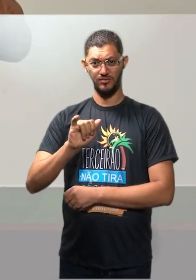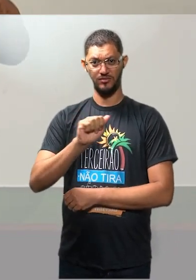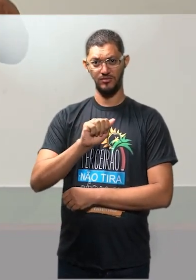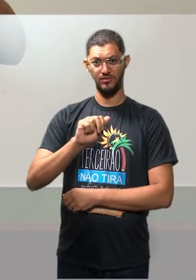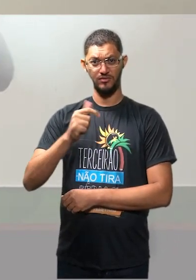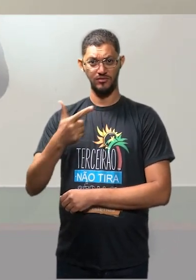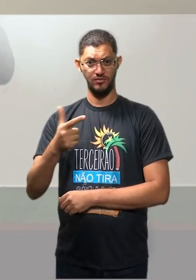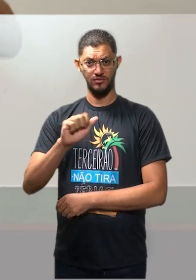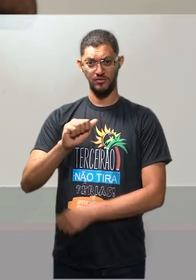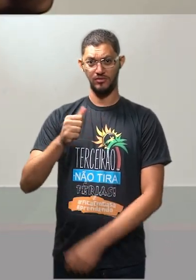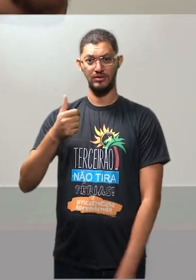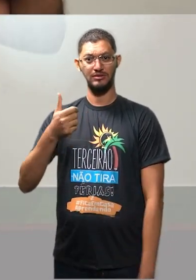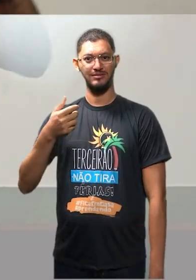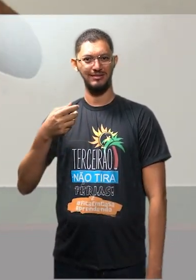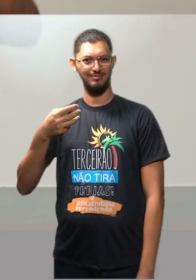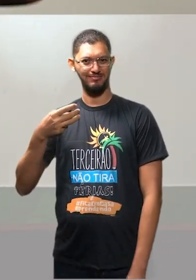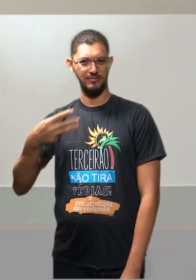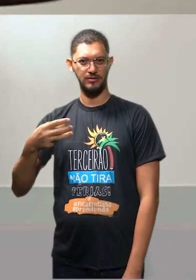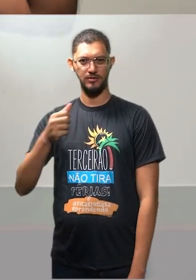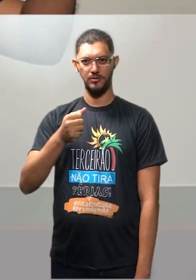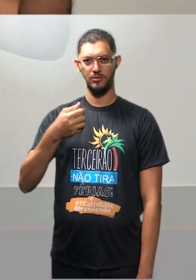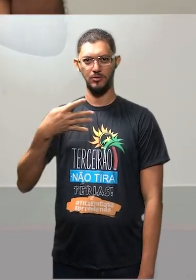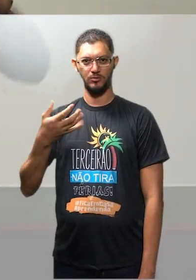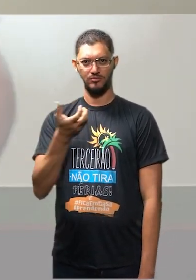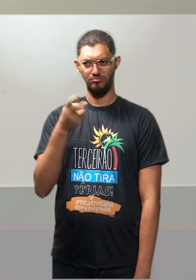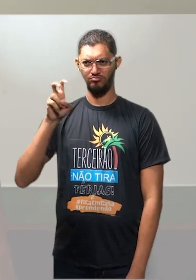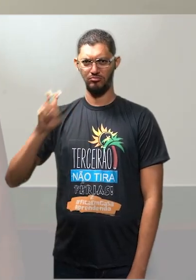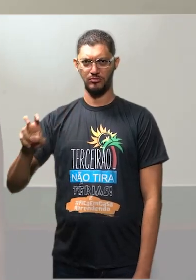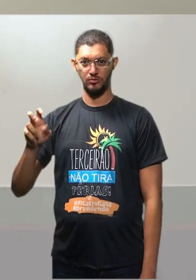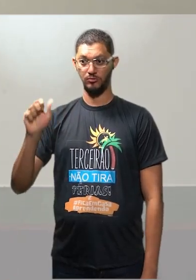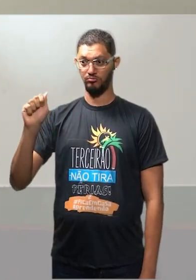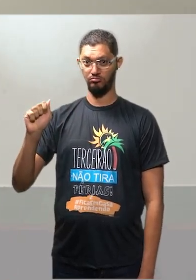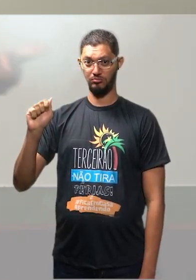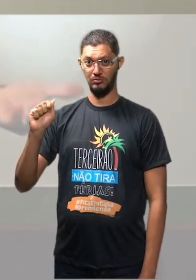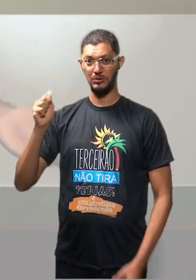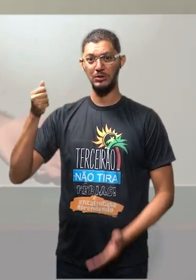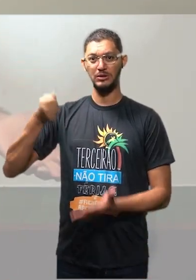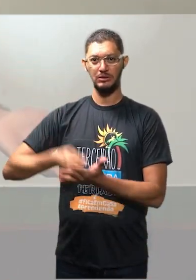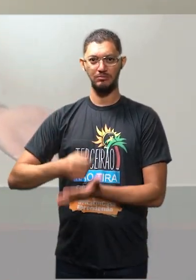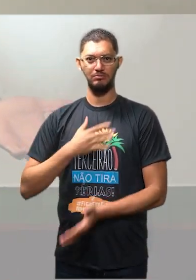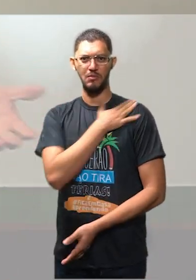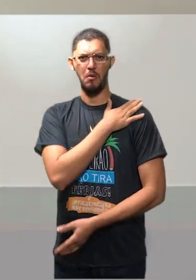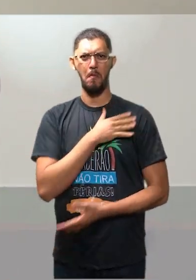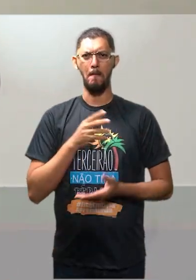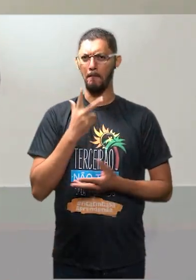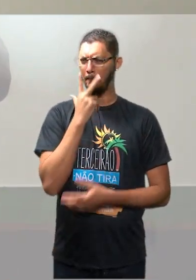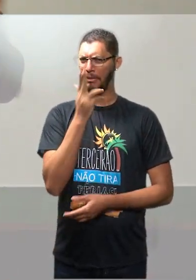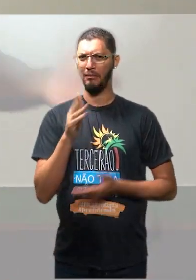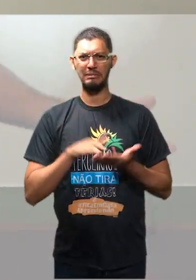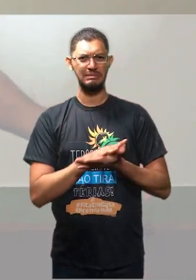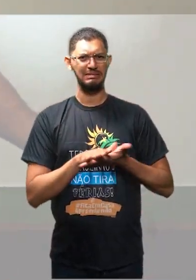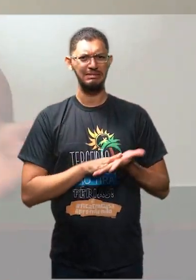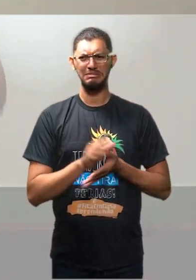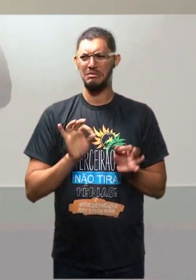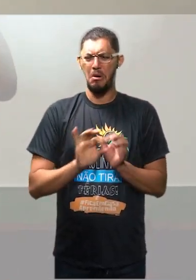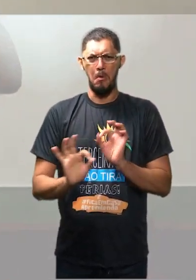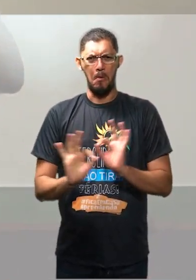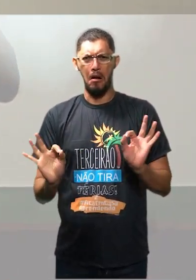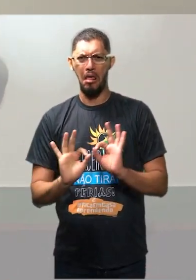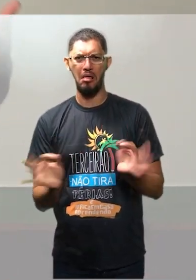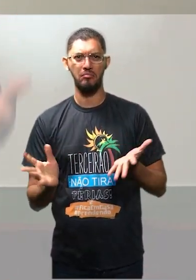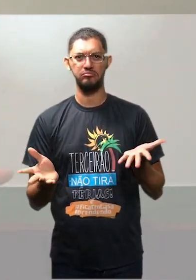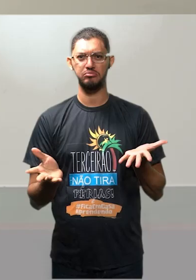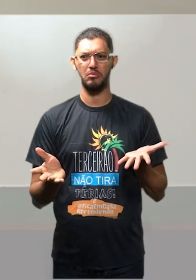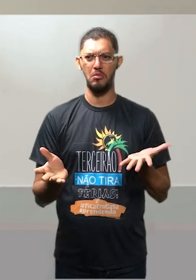-4, AI-5, mão fechada, ditadura total. E parece que nada foi feito, parece que ninguém fez nada, que ninguém